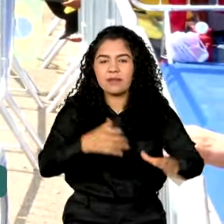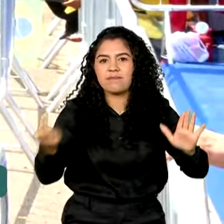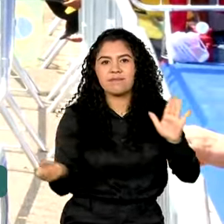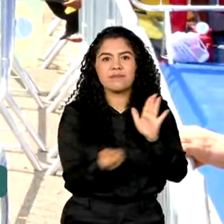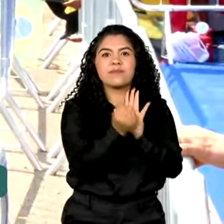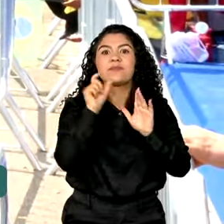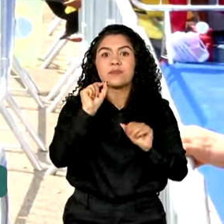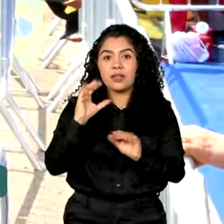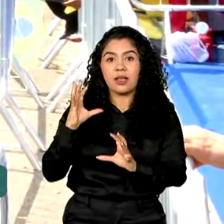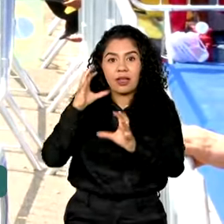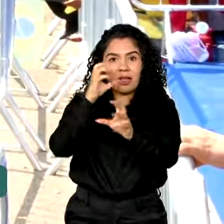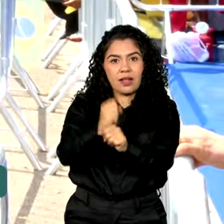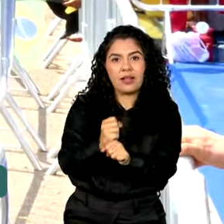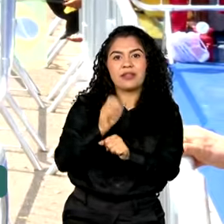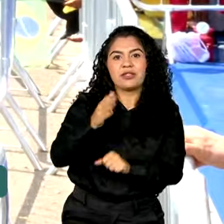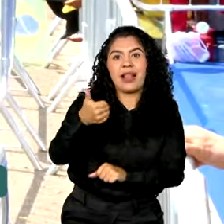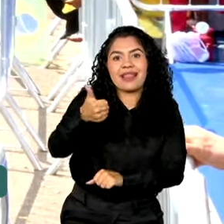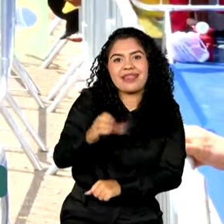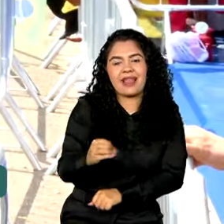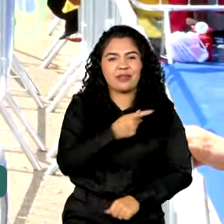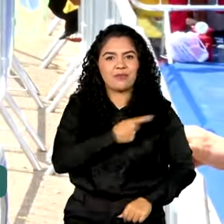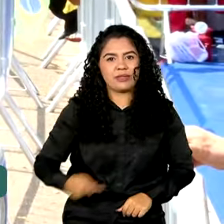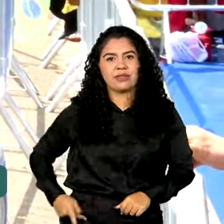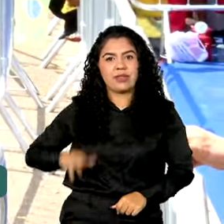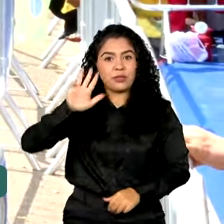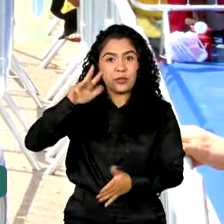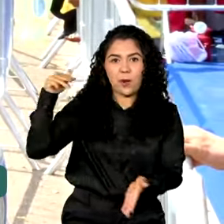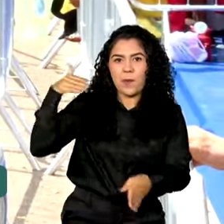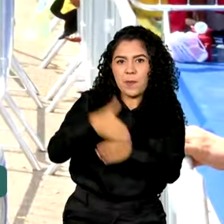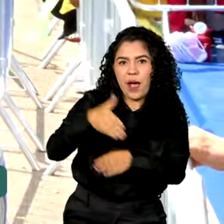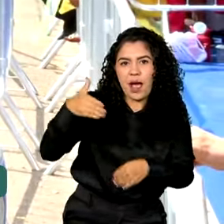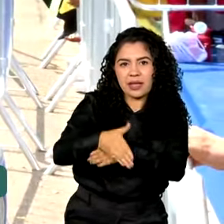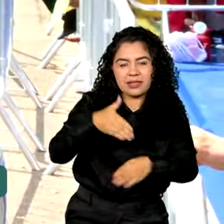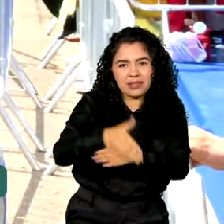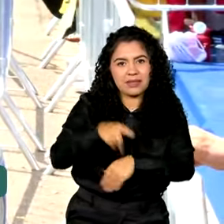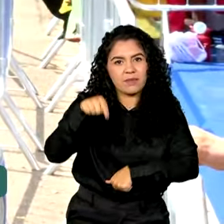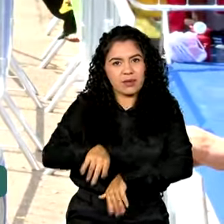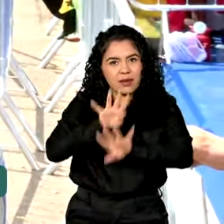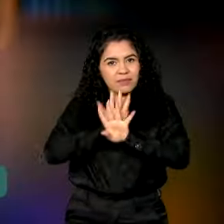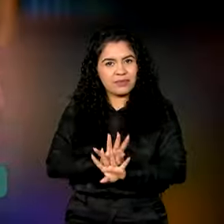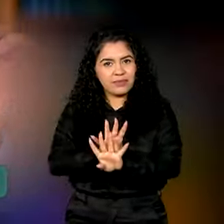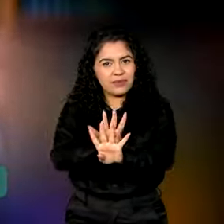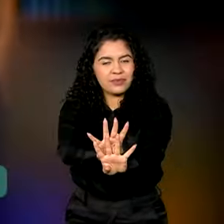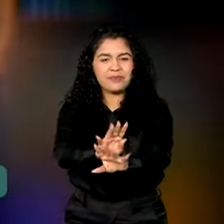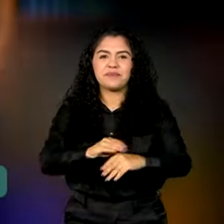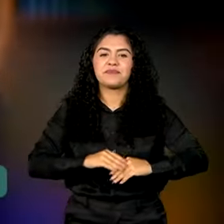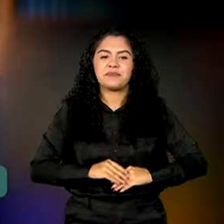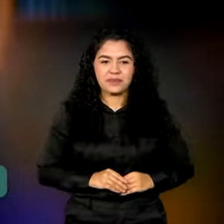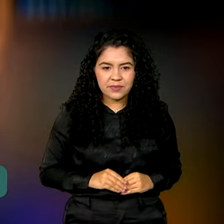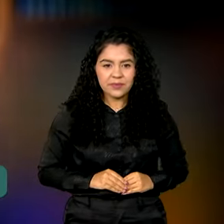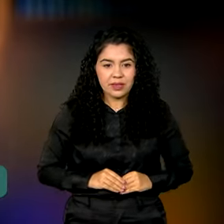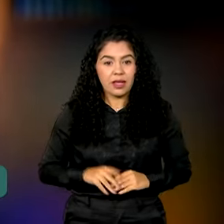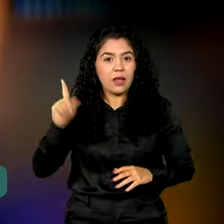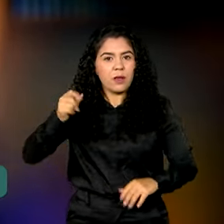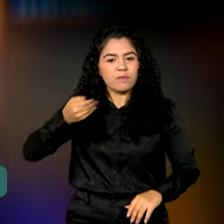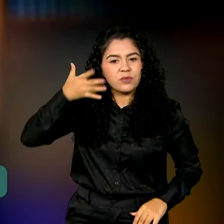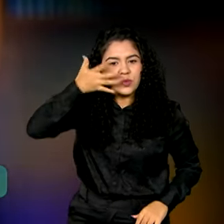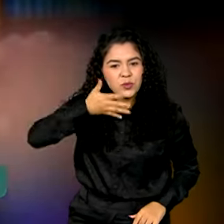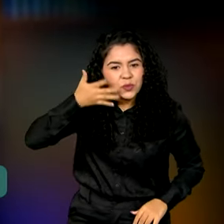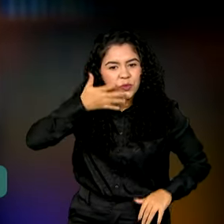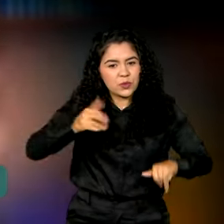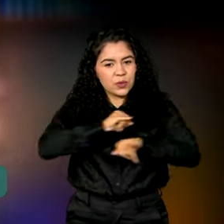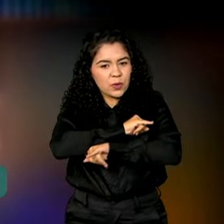participação de Lula nas comemorações do 7 de setembro como presidente. Em pronunciamento especial, na